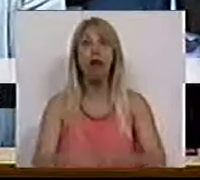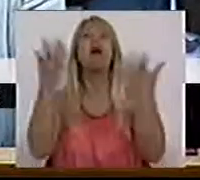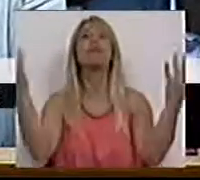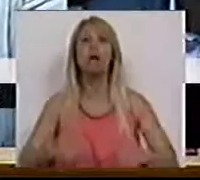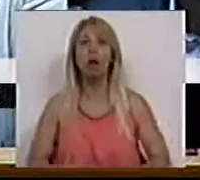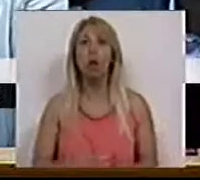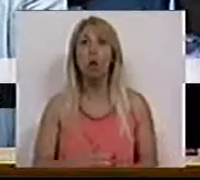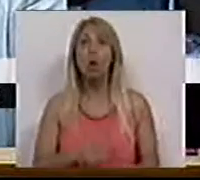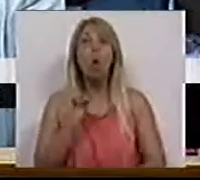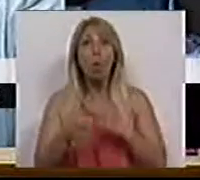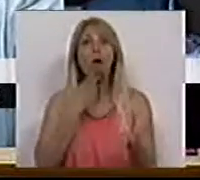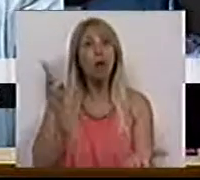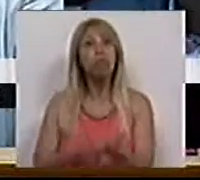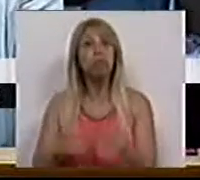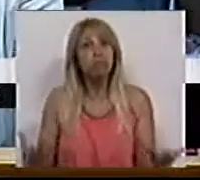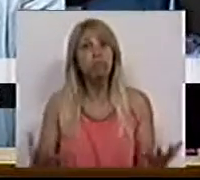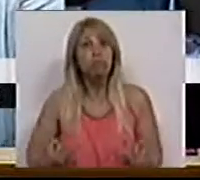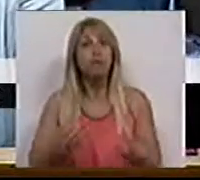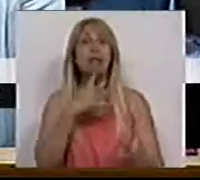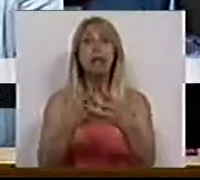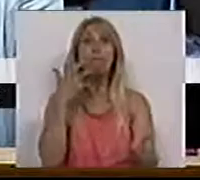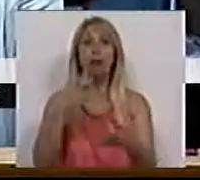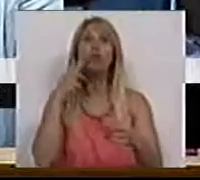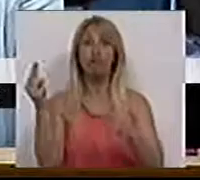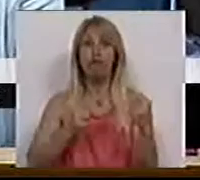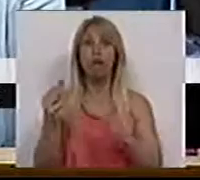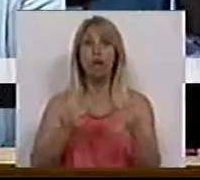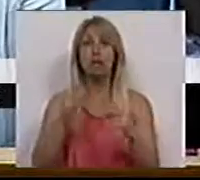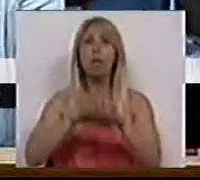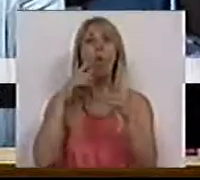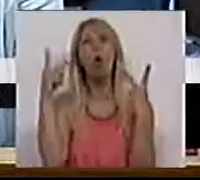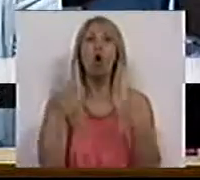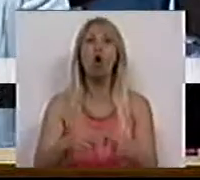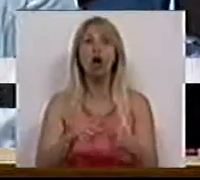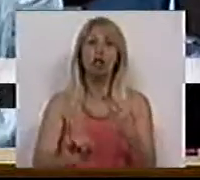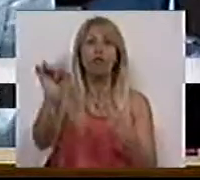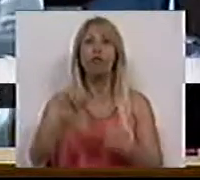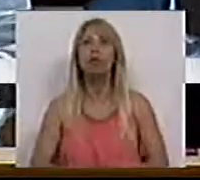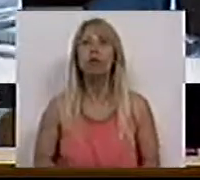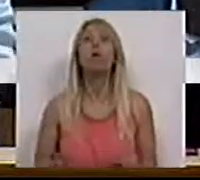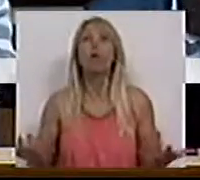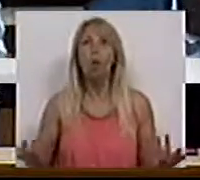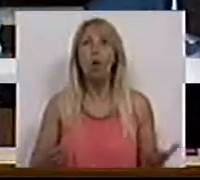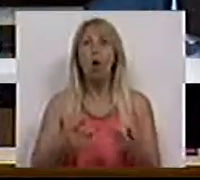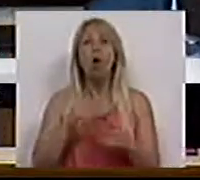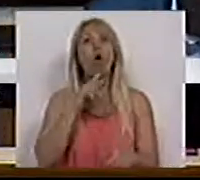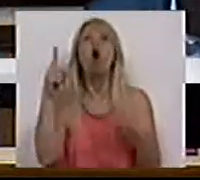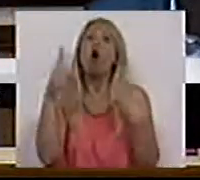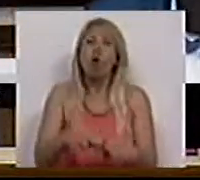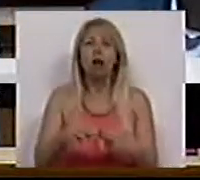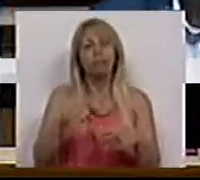qual é o impacto financeiro destes seus cortes permanente ou